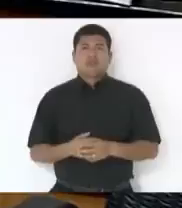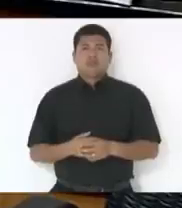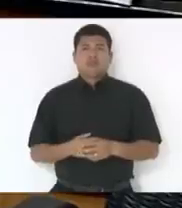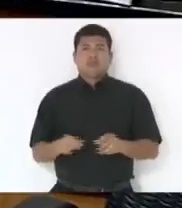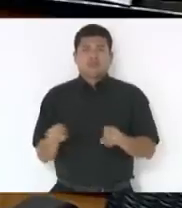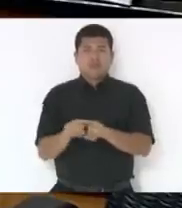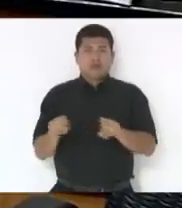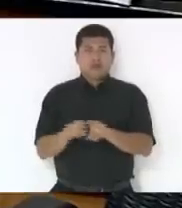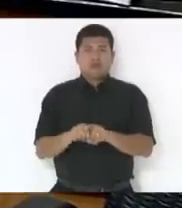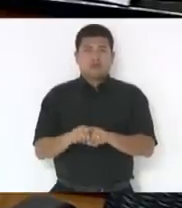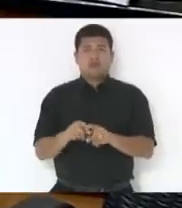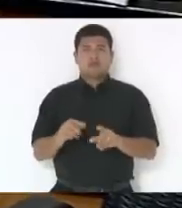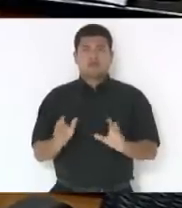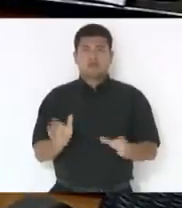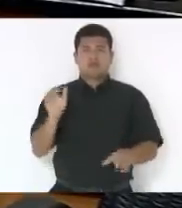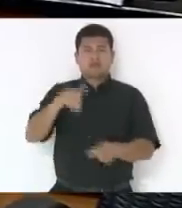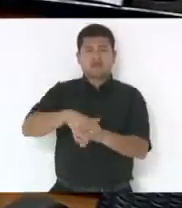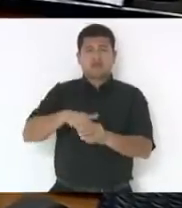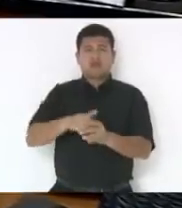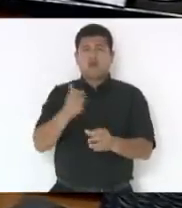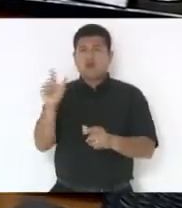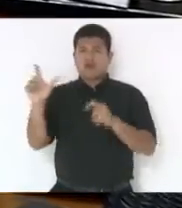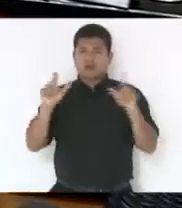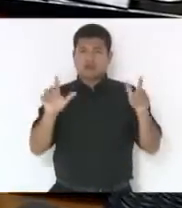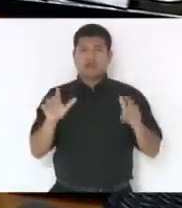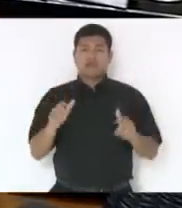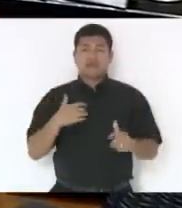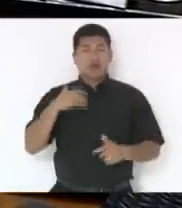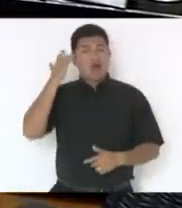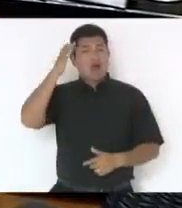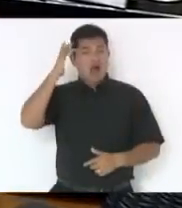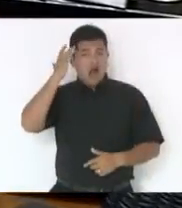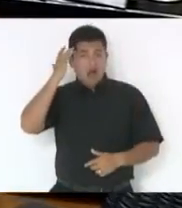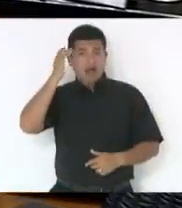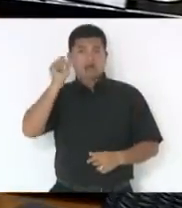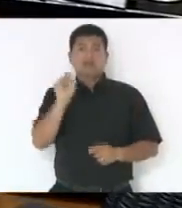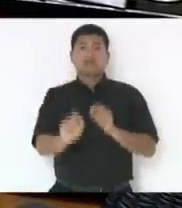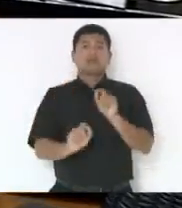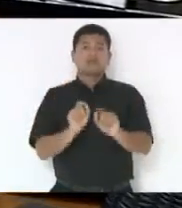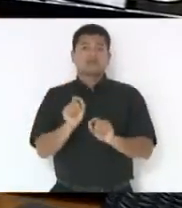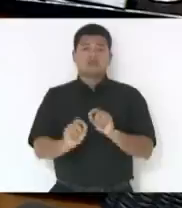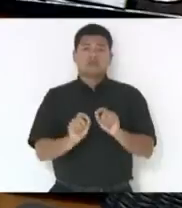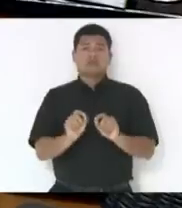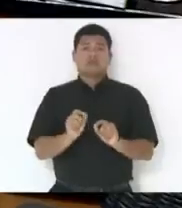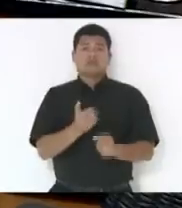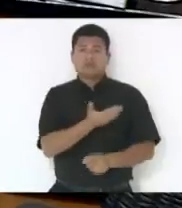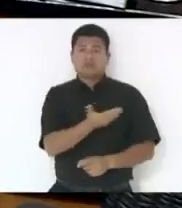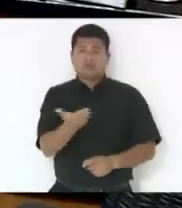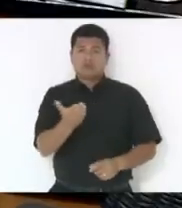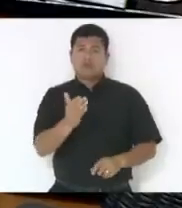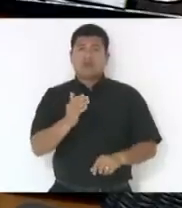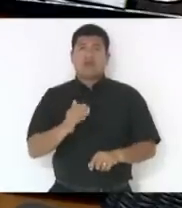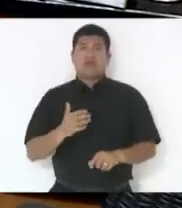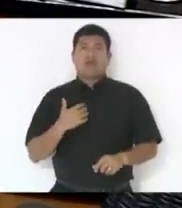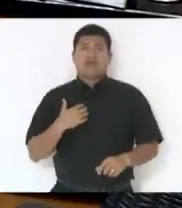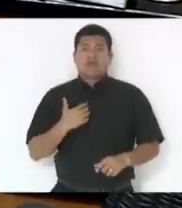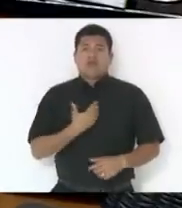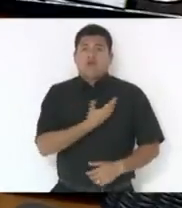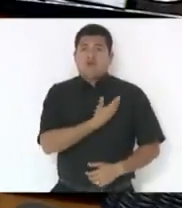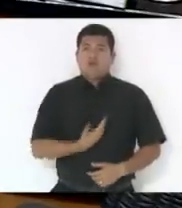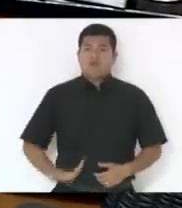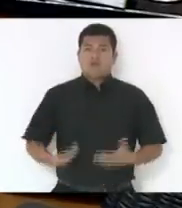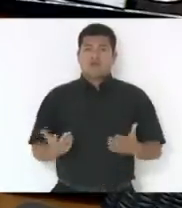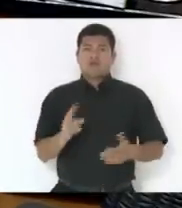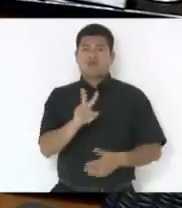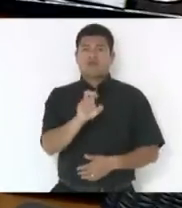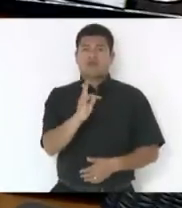vista o que eu já votei em outras ocasiões, acho que a argumentação que faz o governo para vetar é